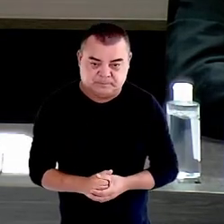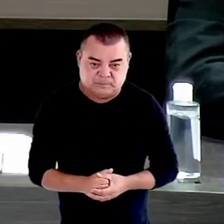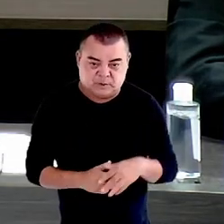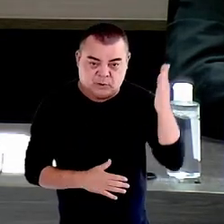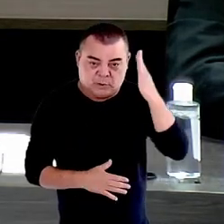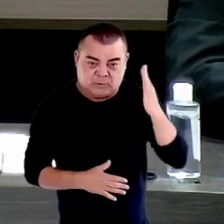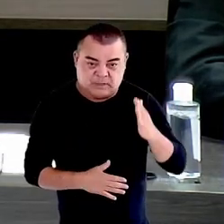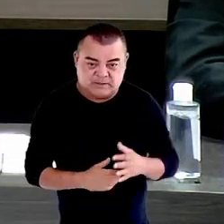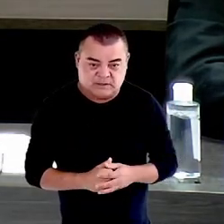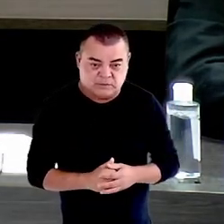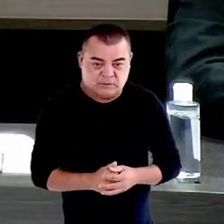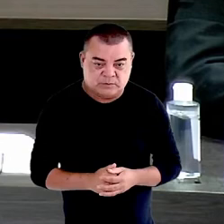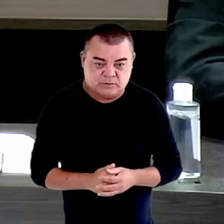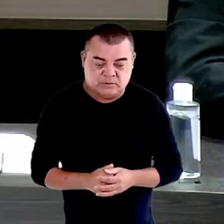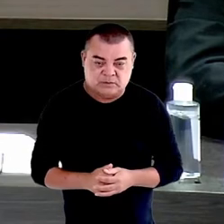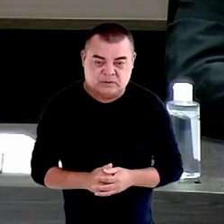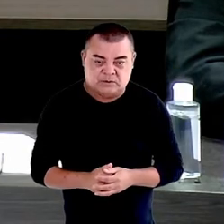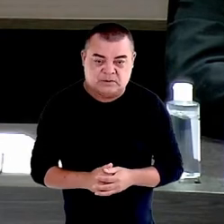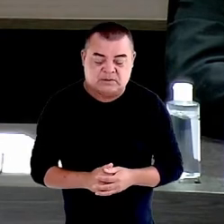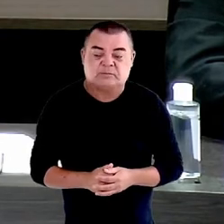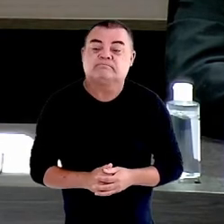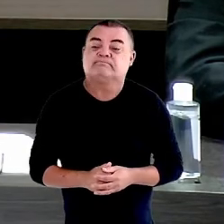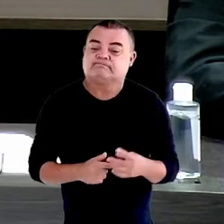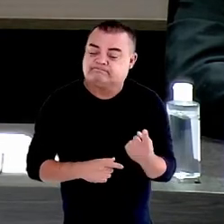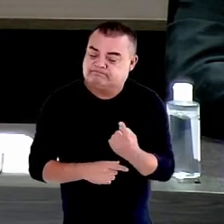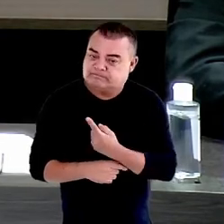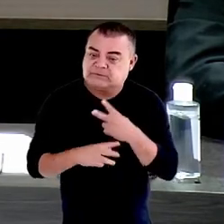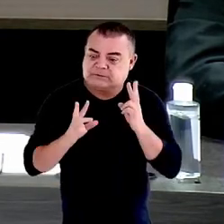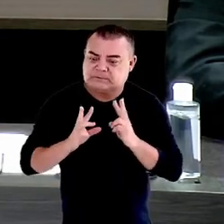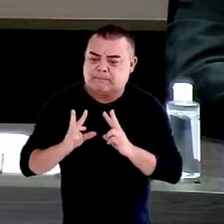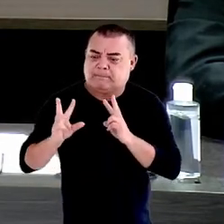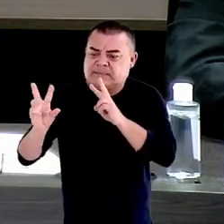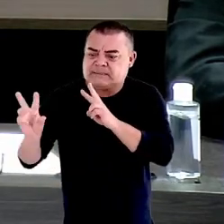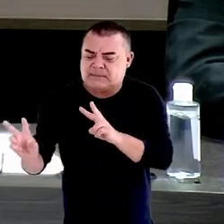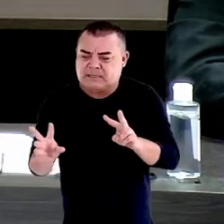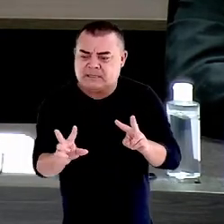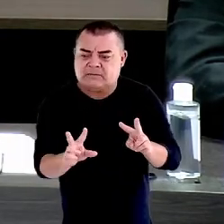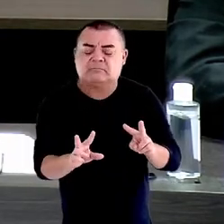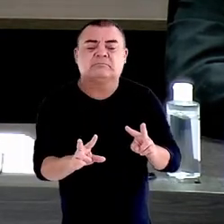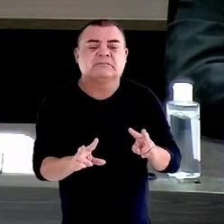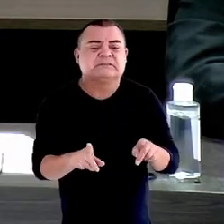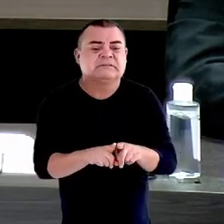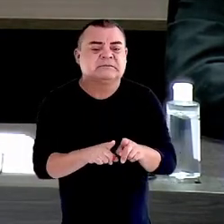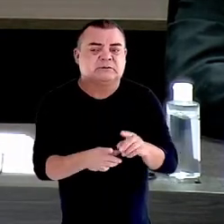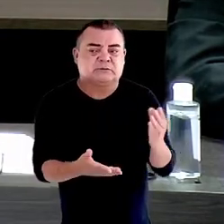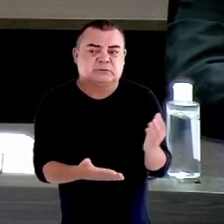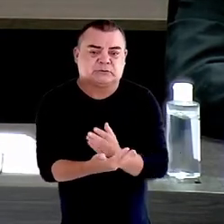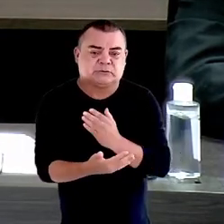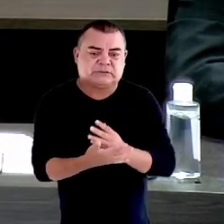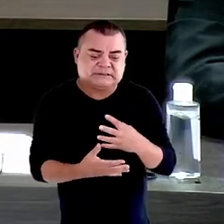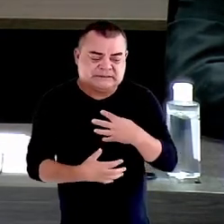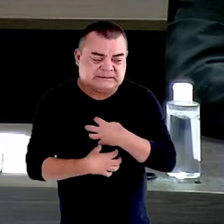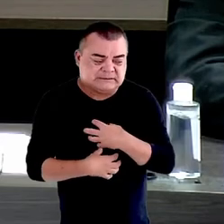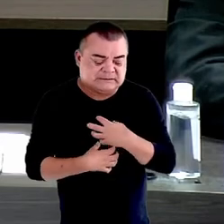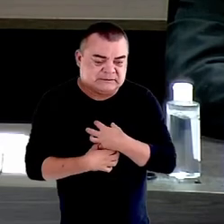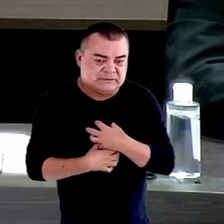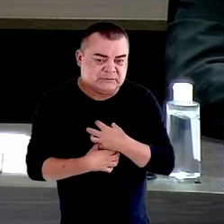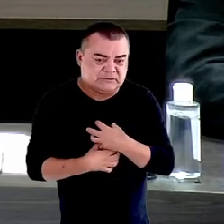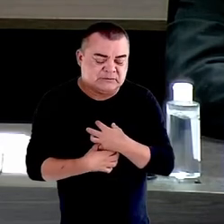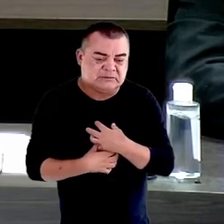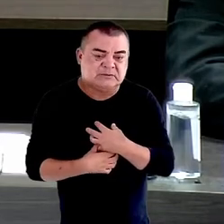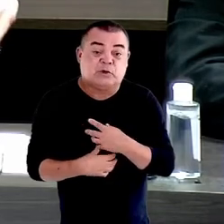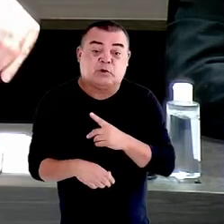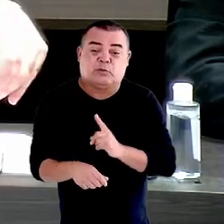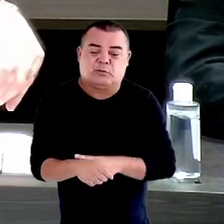Brasil, isso é visível aos olhos e, na verdade, a qualquer sentido, atravessa um momento muito difícil, como